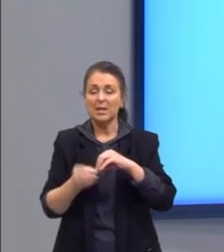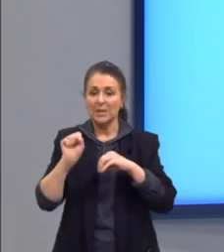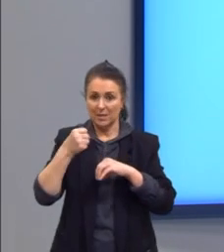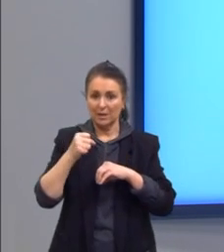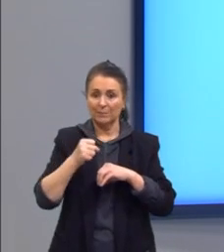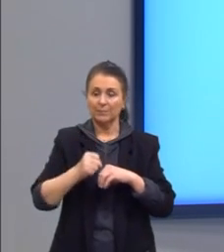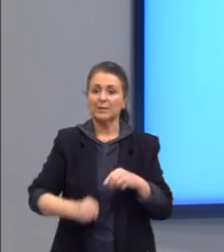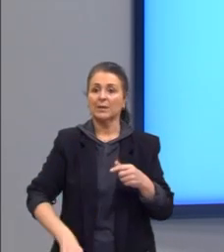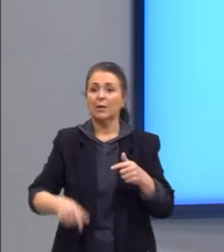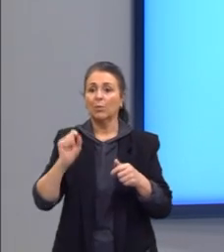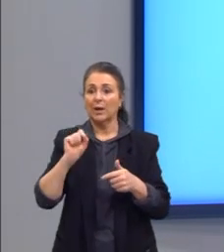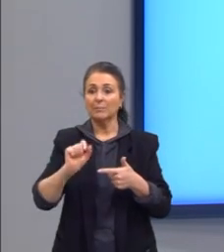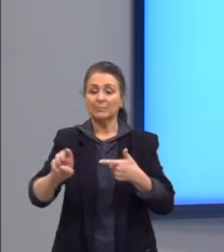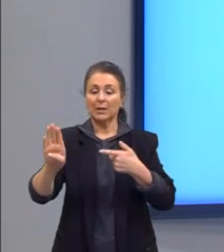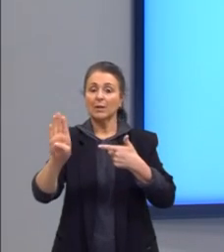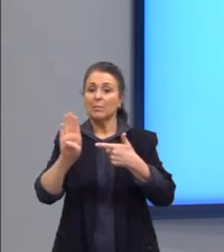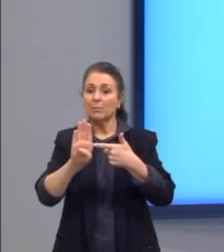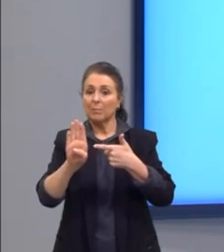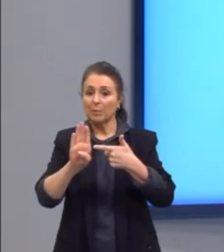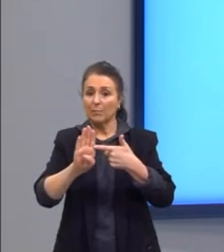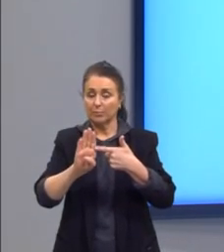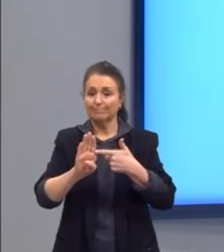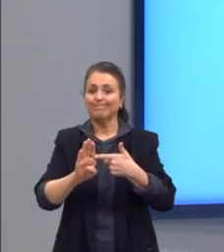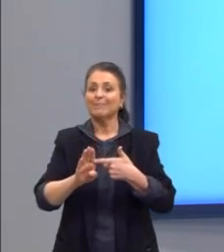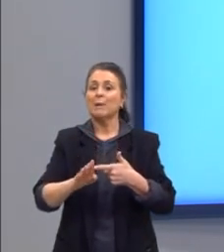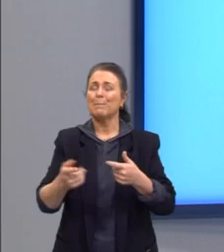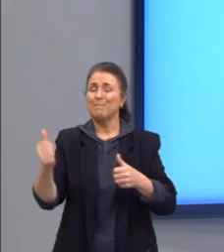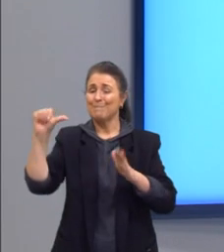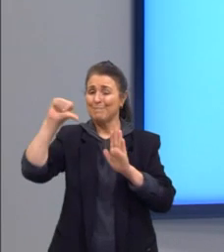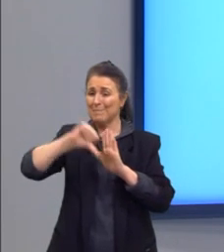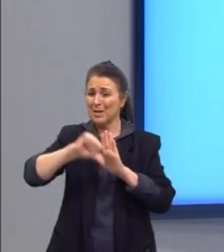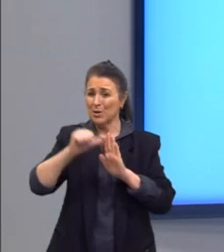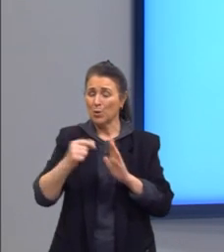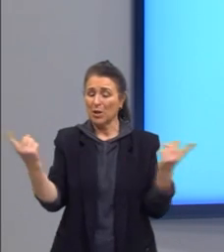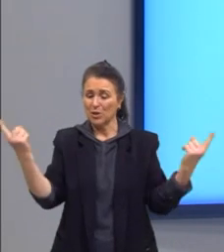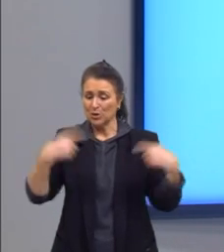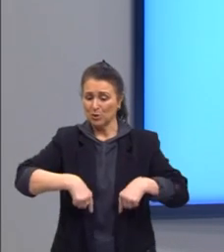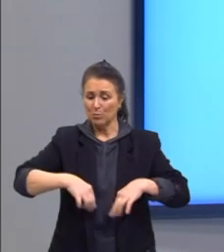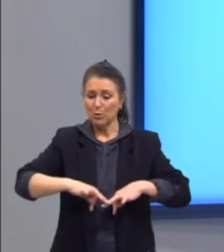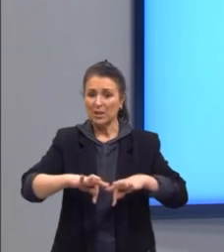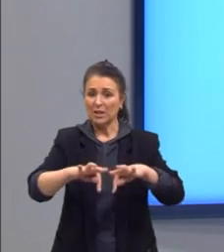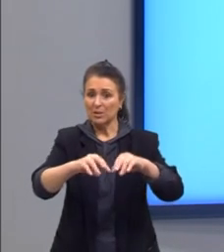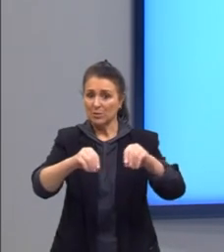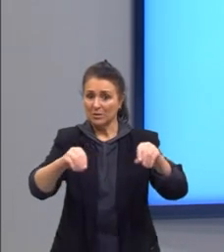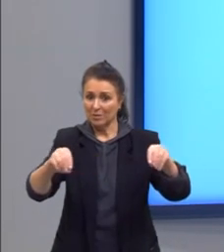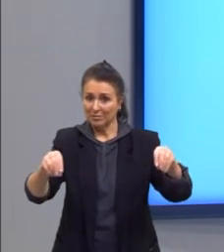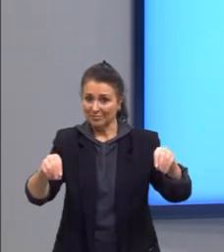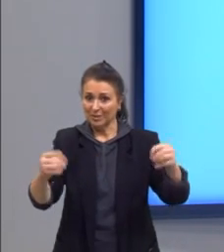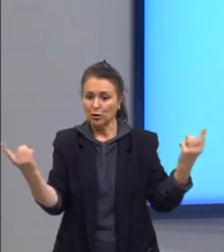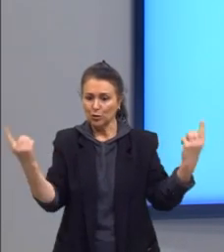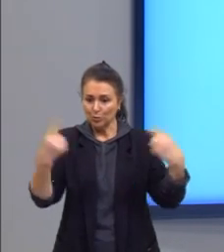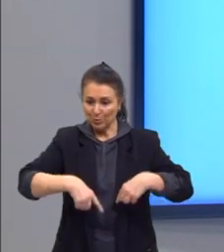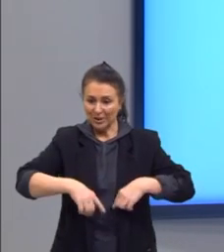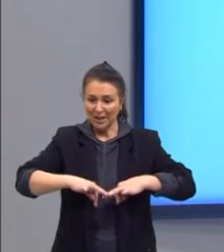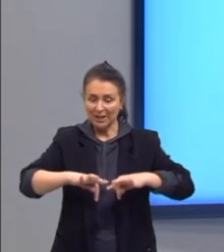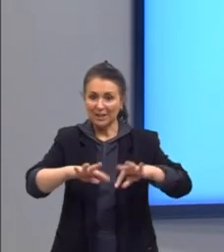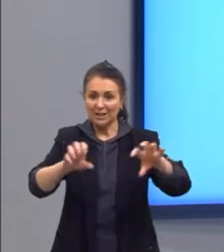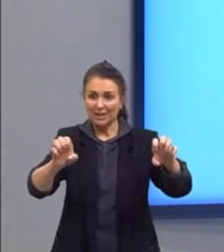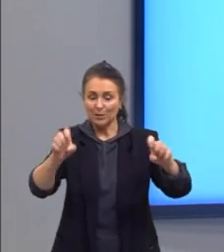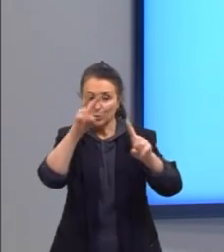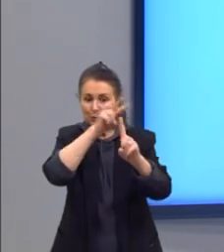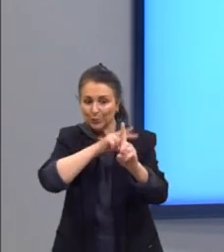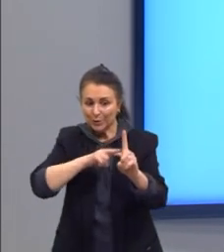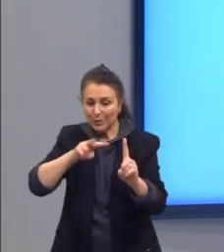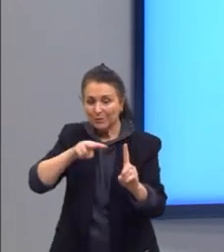com o AB. Acirrou as disputas territoriais, certo? Então, o nós tivemos? Disputas territoriais sobre a ótica